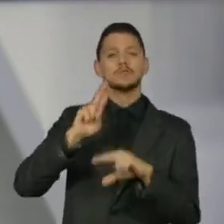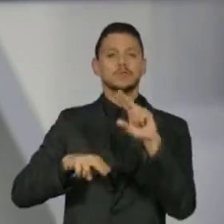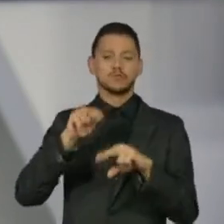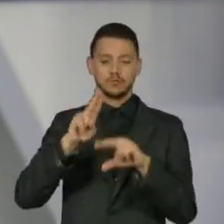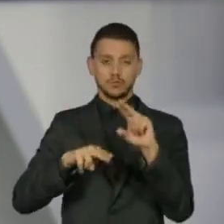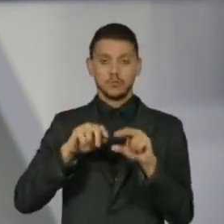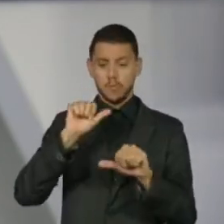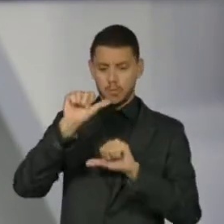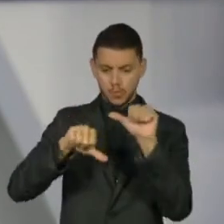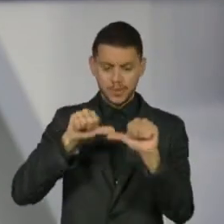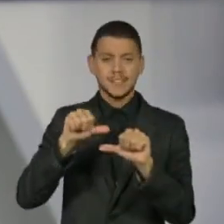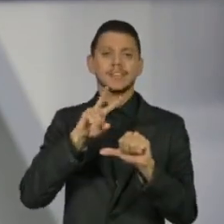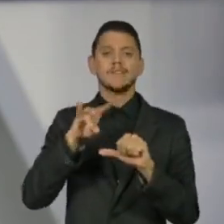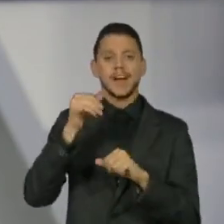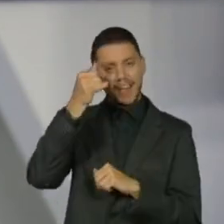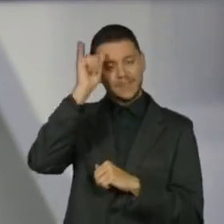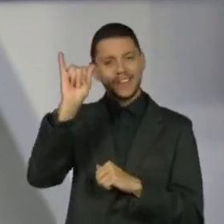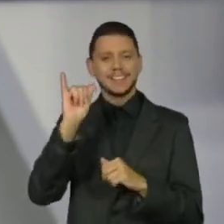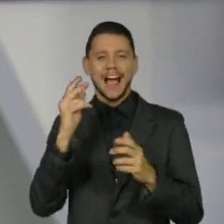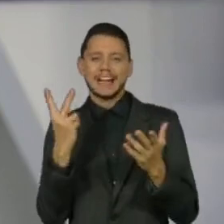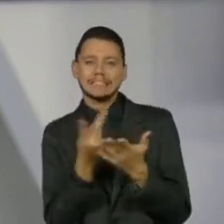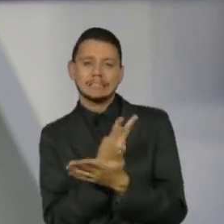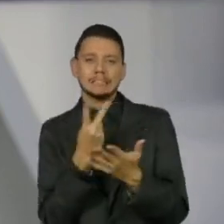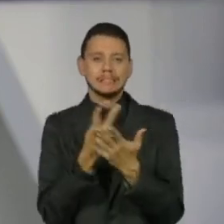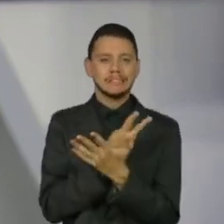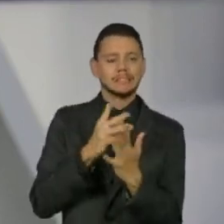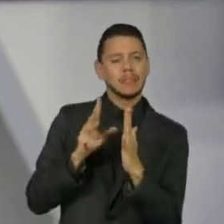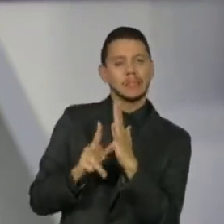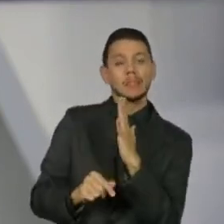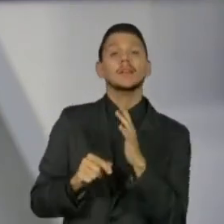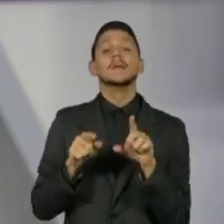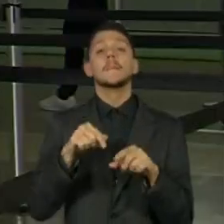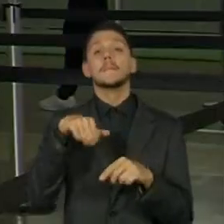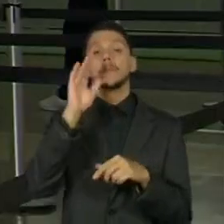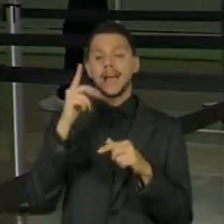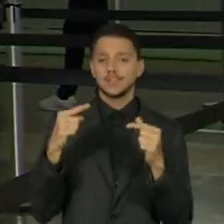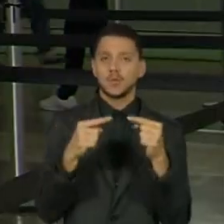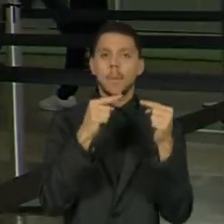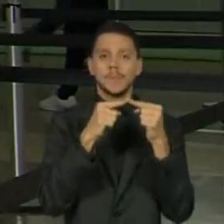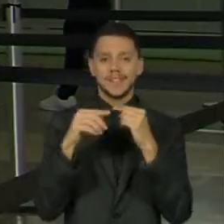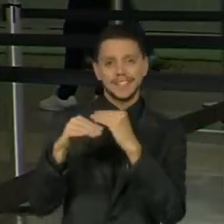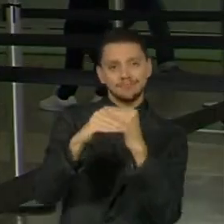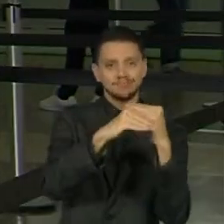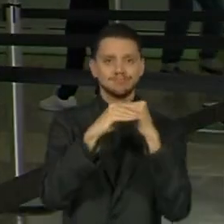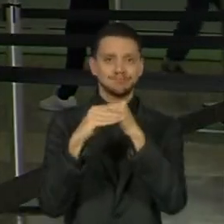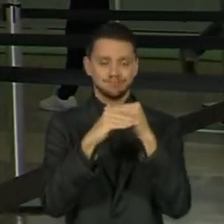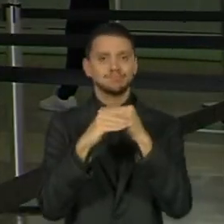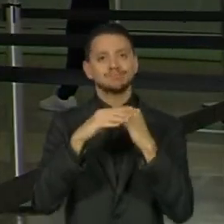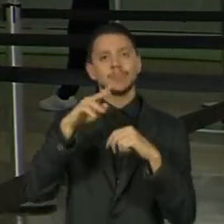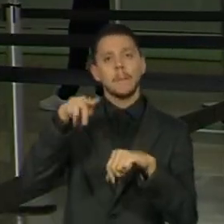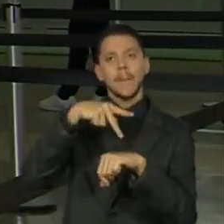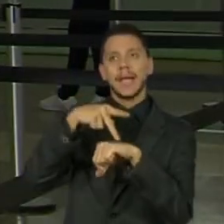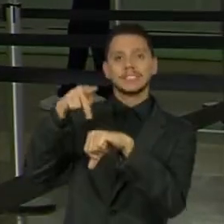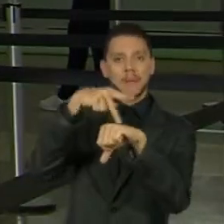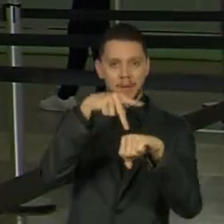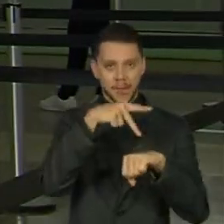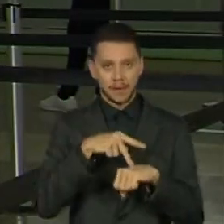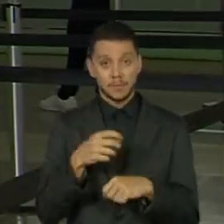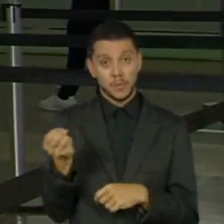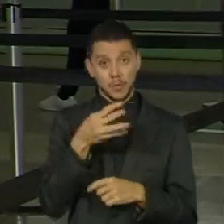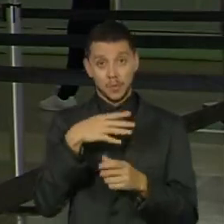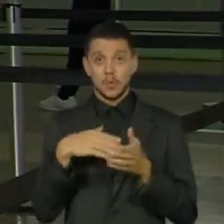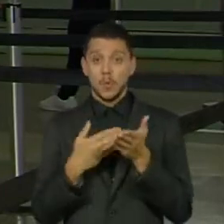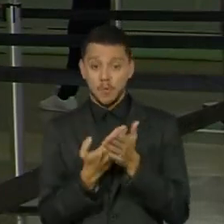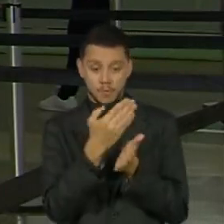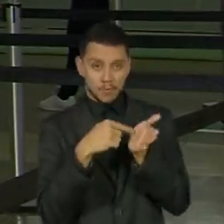fraudes e deixarão o documento mais próximo do padrão internacional. O novo design será impresso nas carteiras de quem precisar